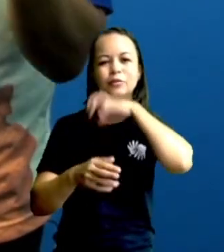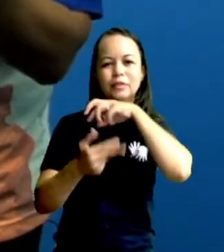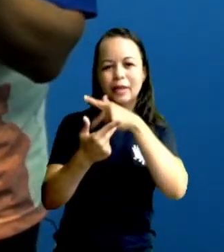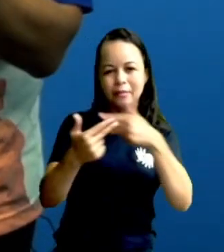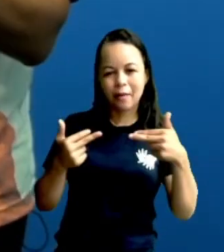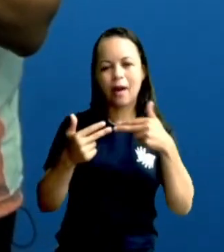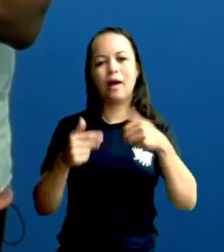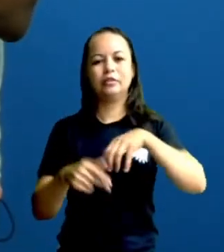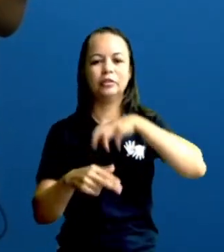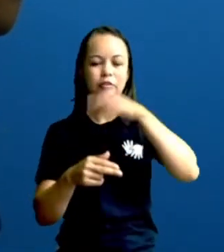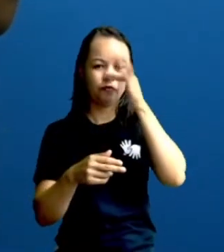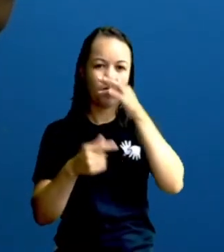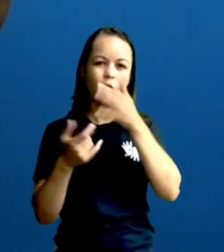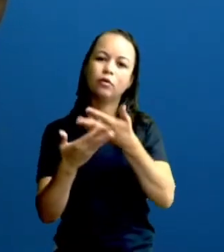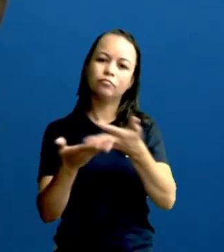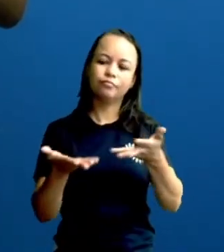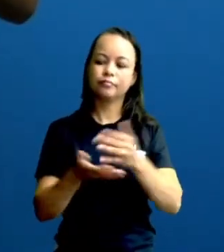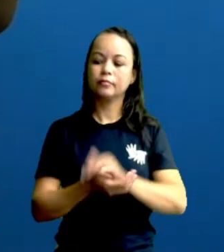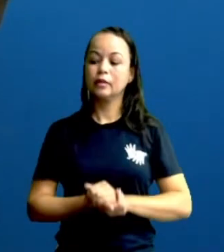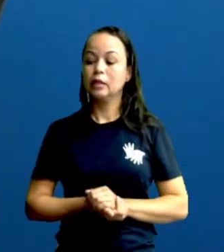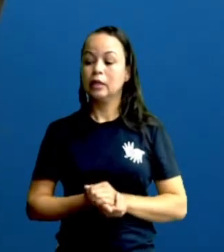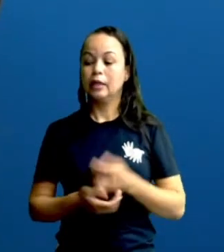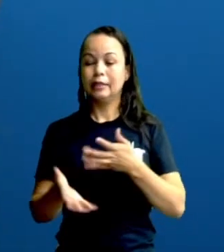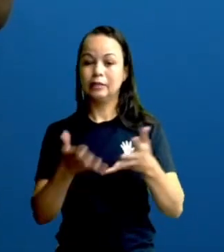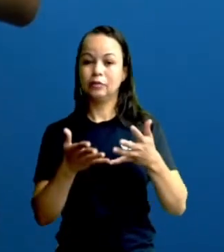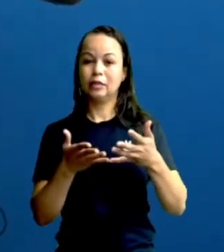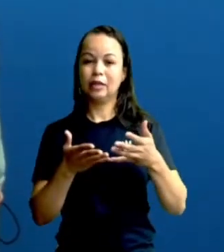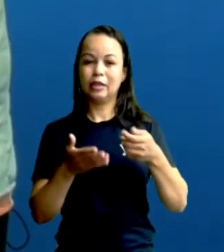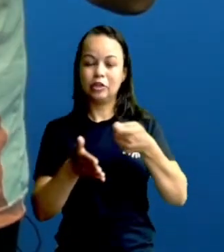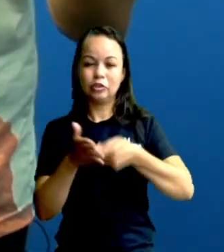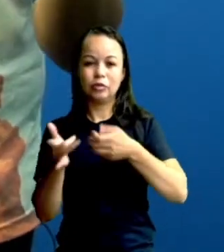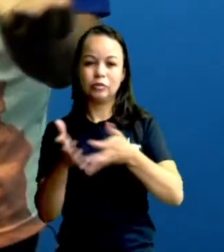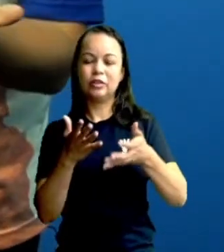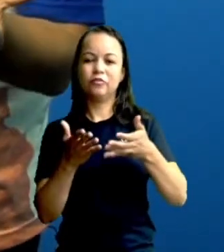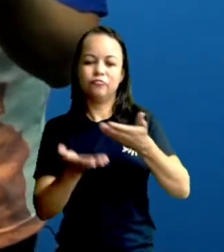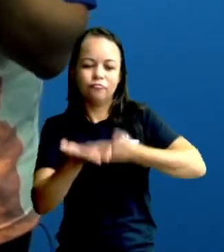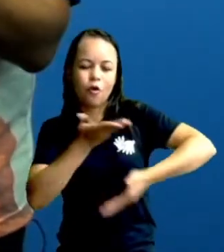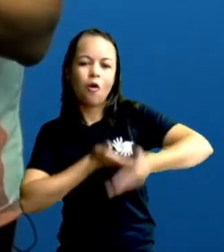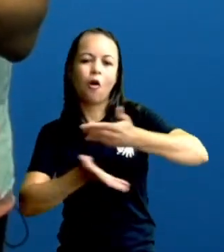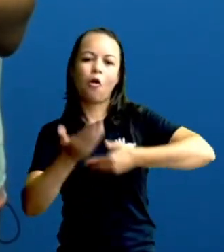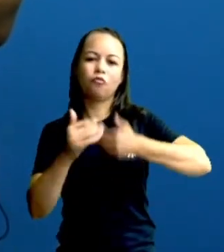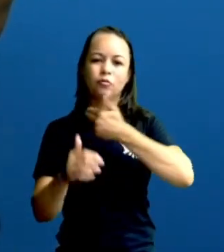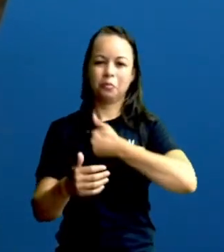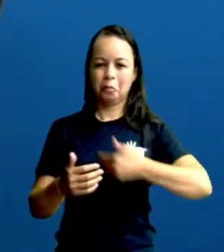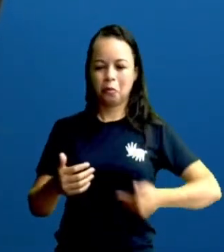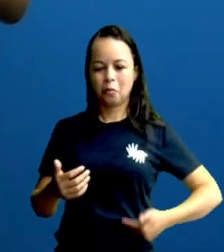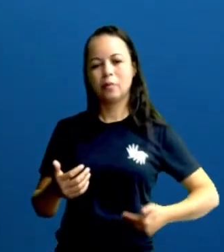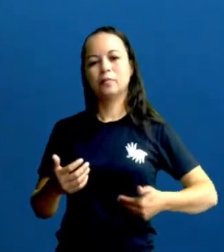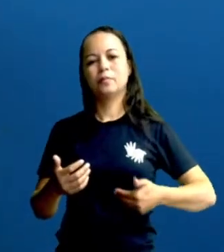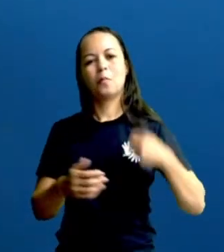isso tem uma relação íntima, gente, com questões que envolvem o poder público, com questões que envolvem política.